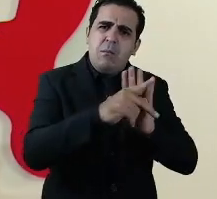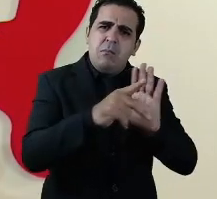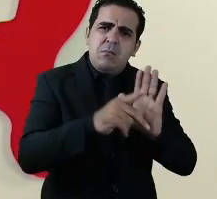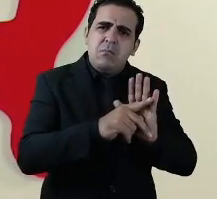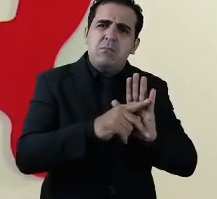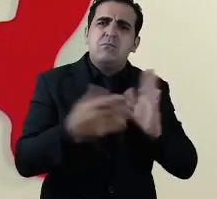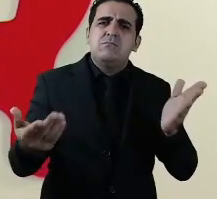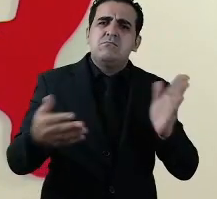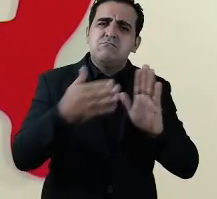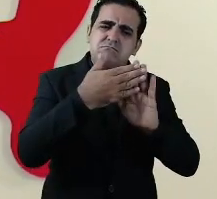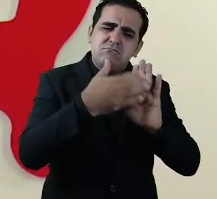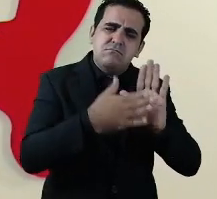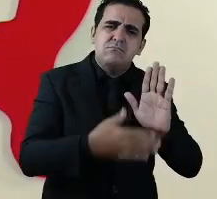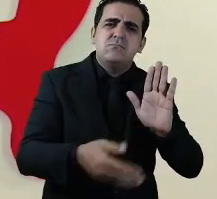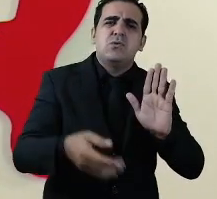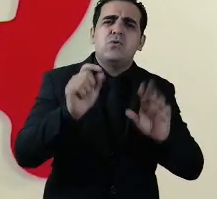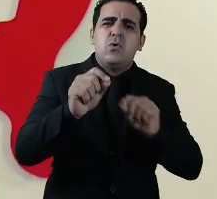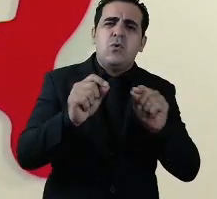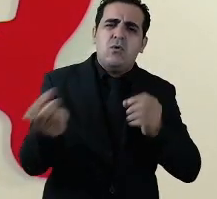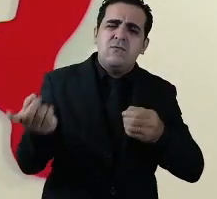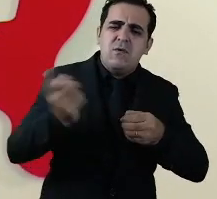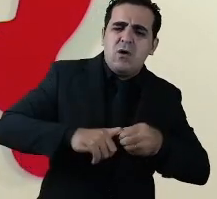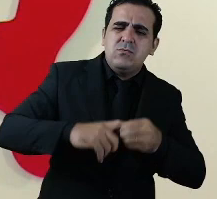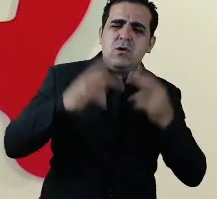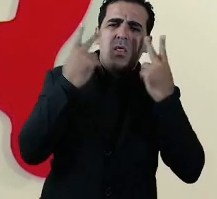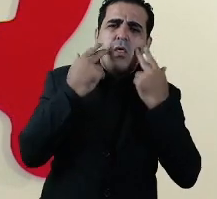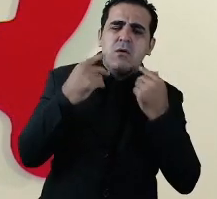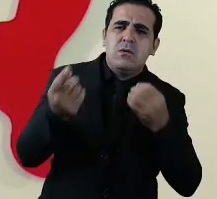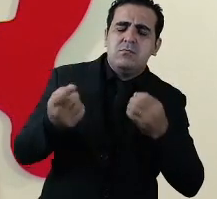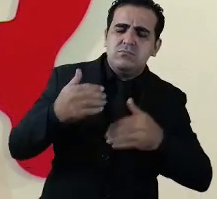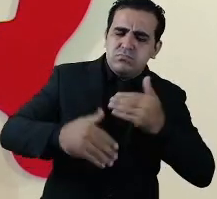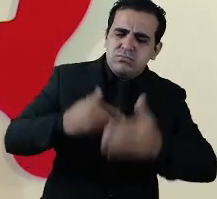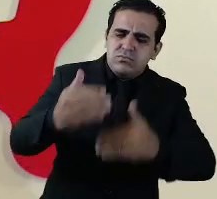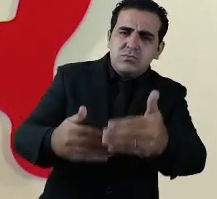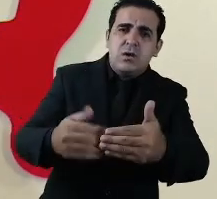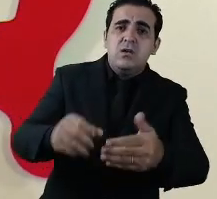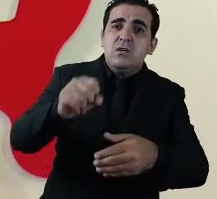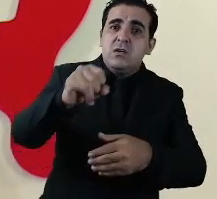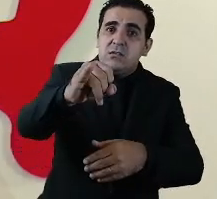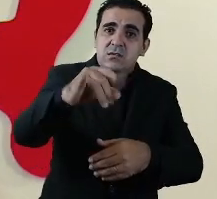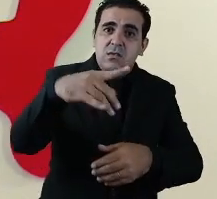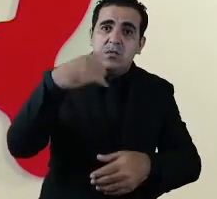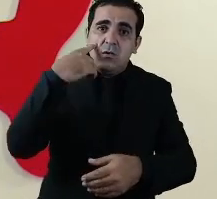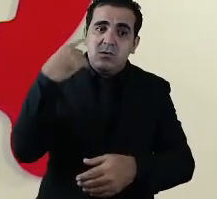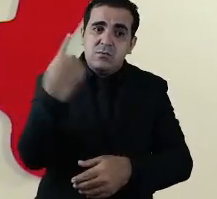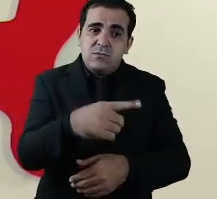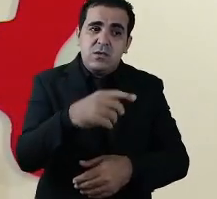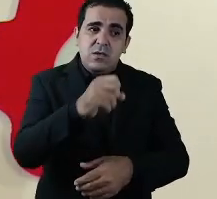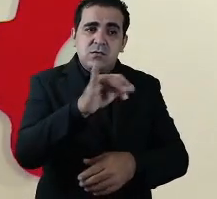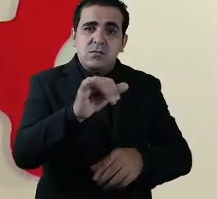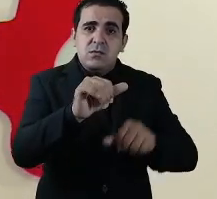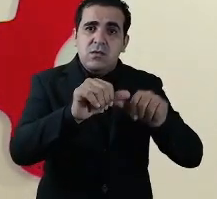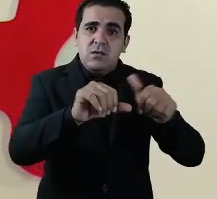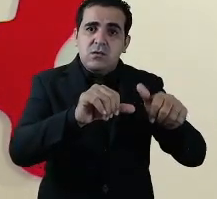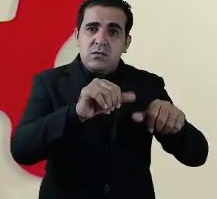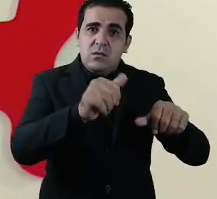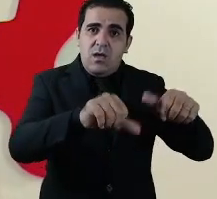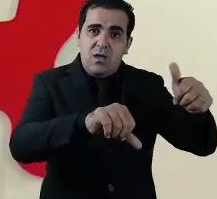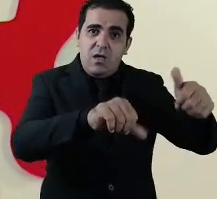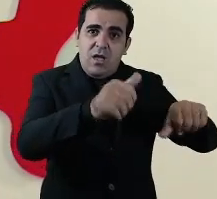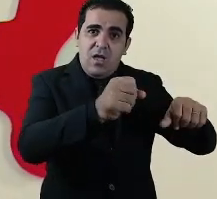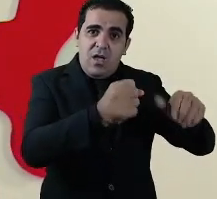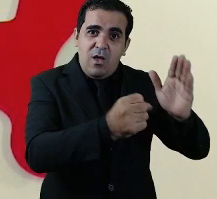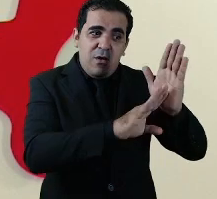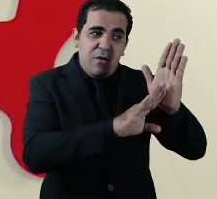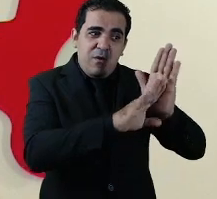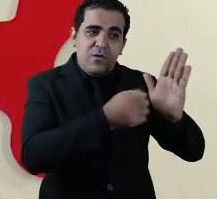progressiva mas não não tenha dúvida de que se houver alguma mudança de tendência